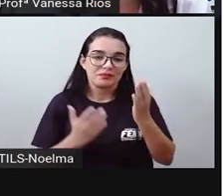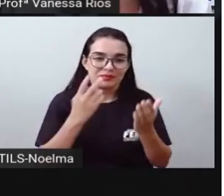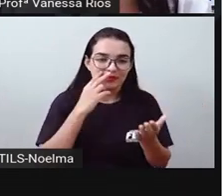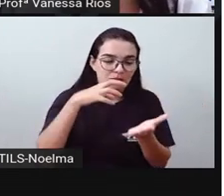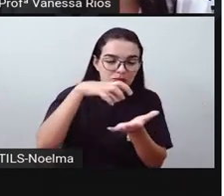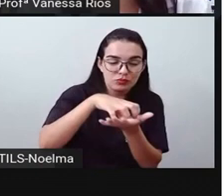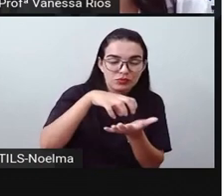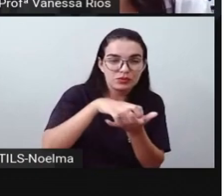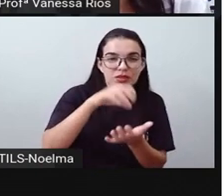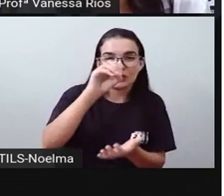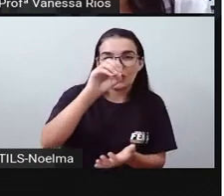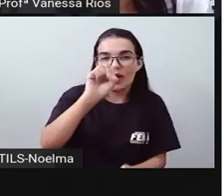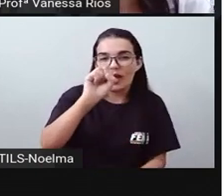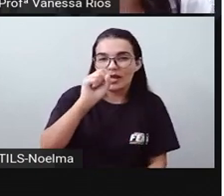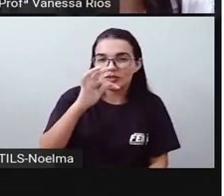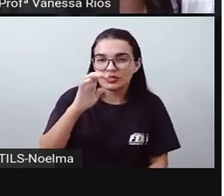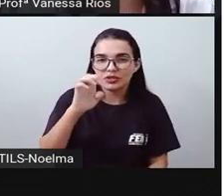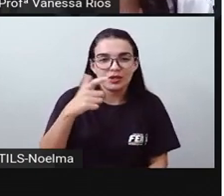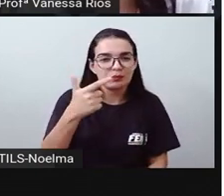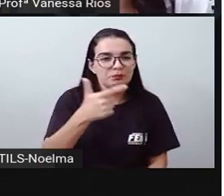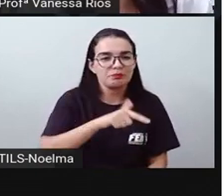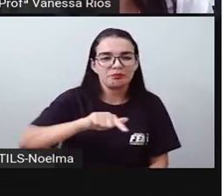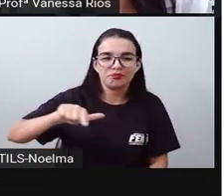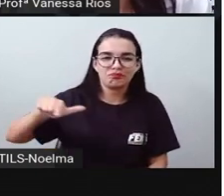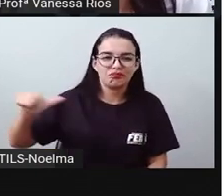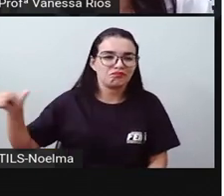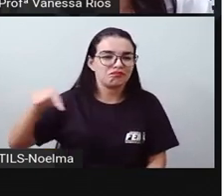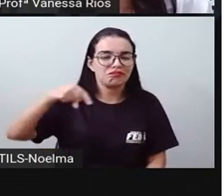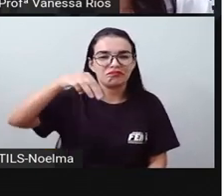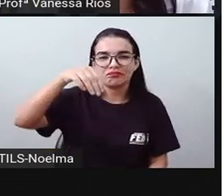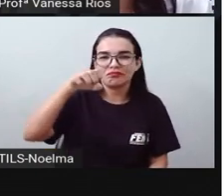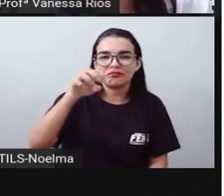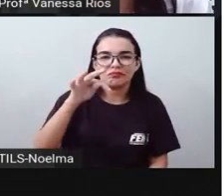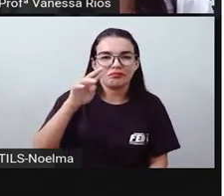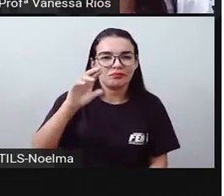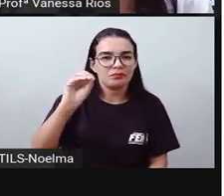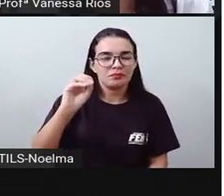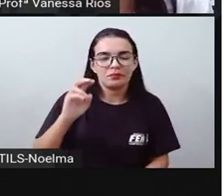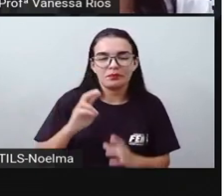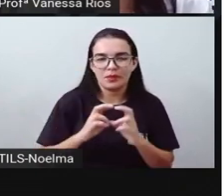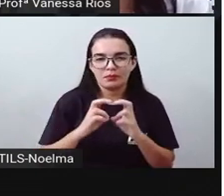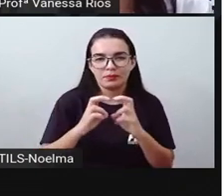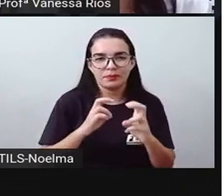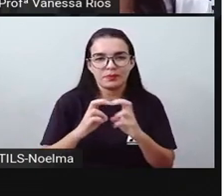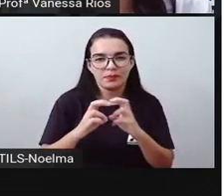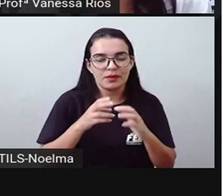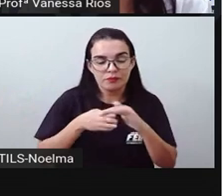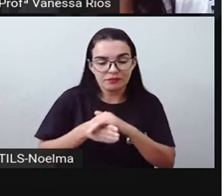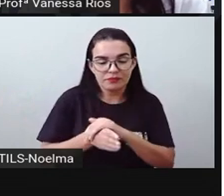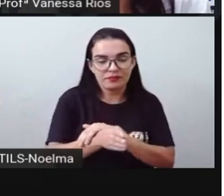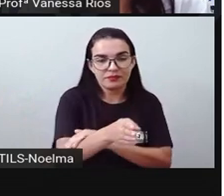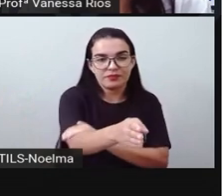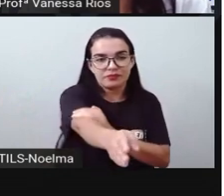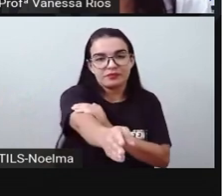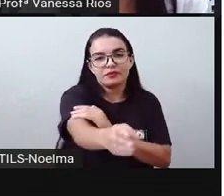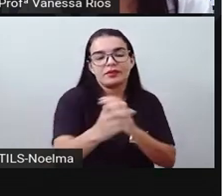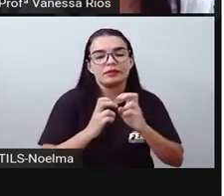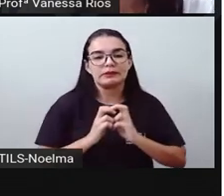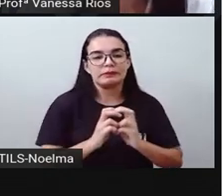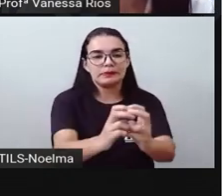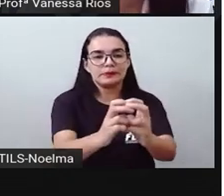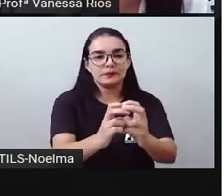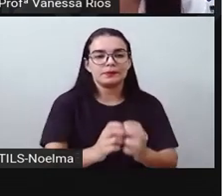não possuem aí as linhas terras para esse tipo de transporte, aí os transportes metroviários.